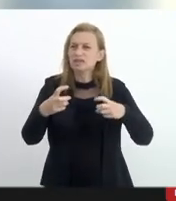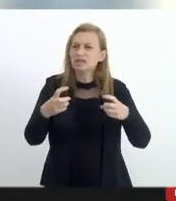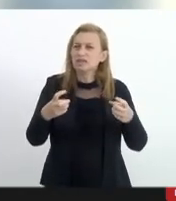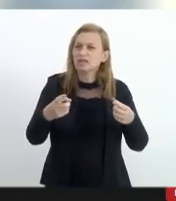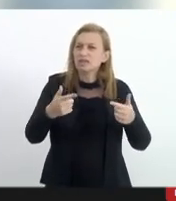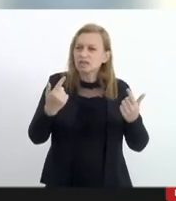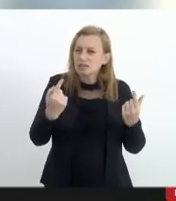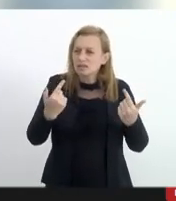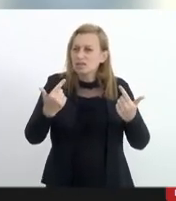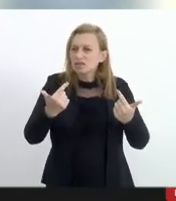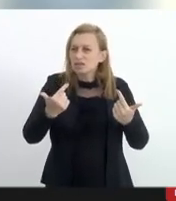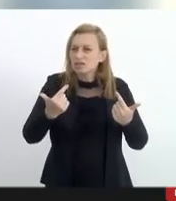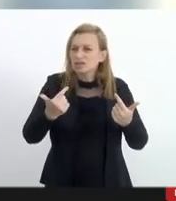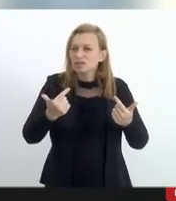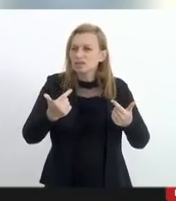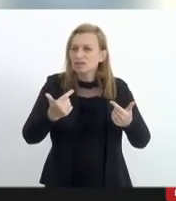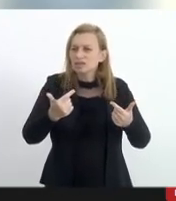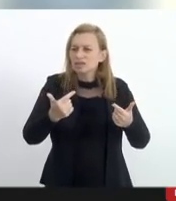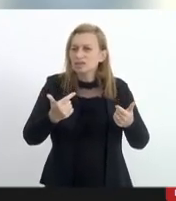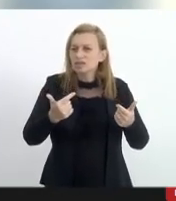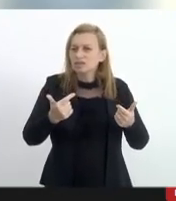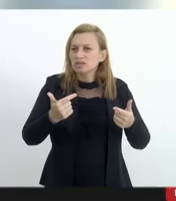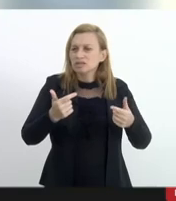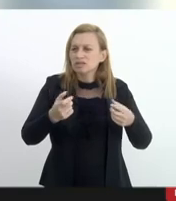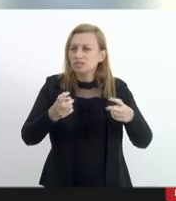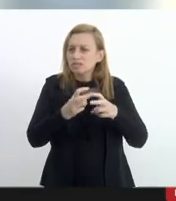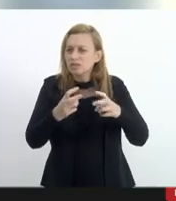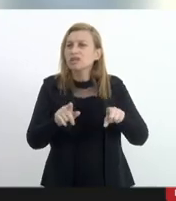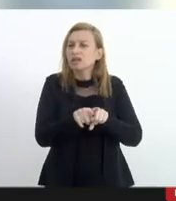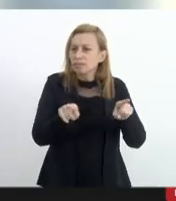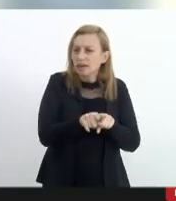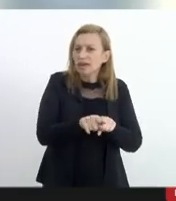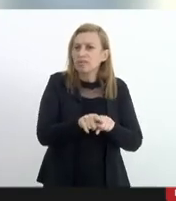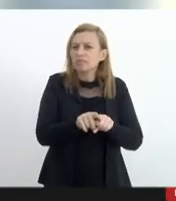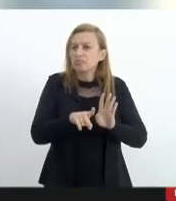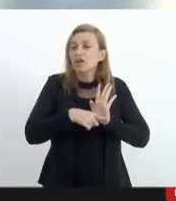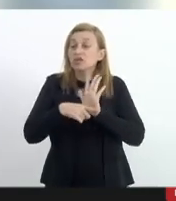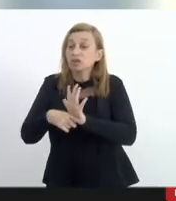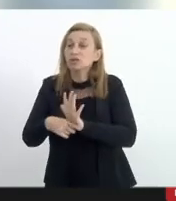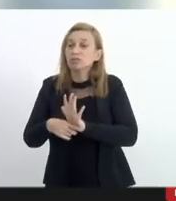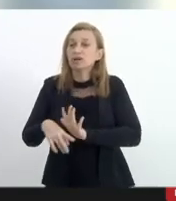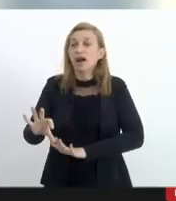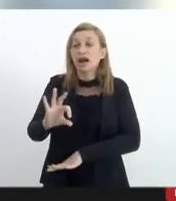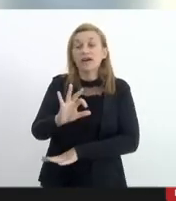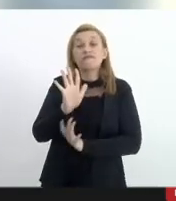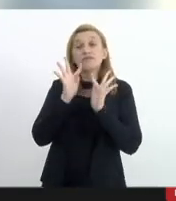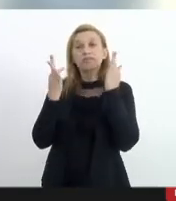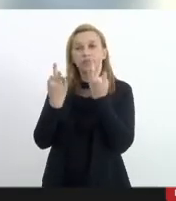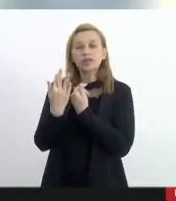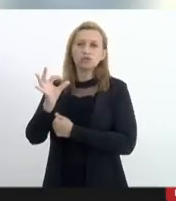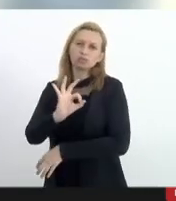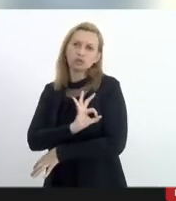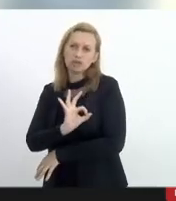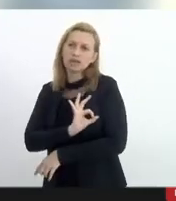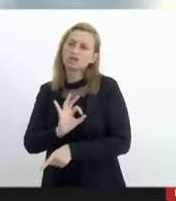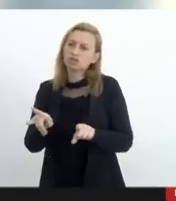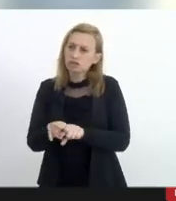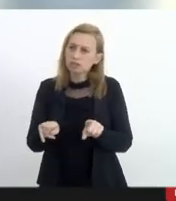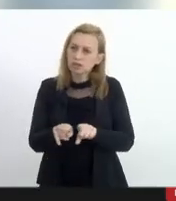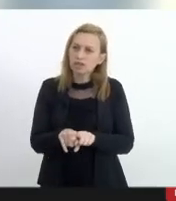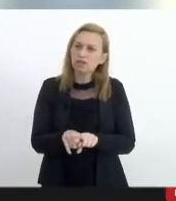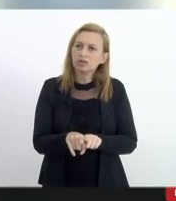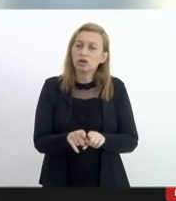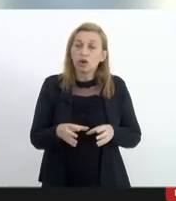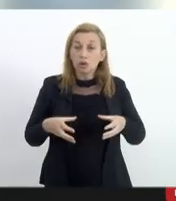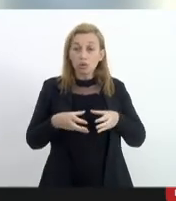atendem não somente os policiais mas também seus familiares então o que a